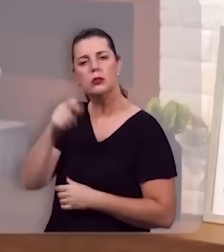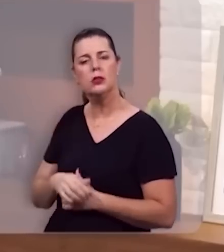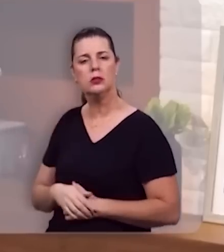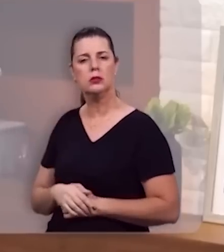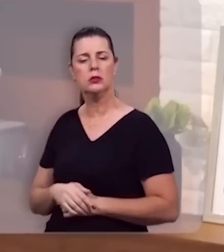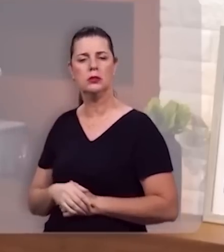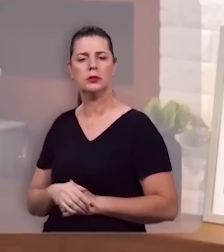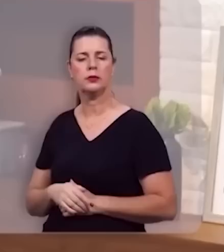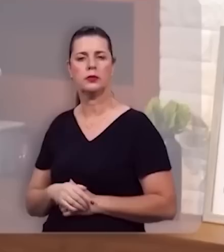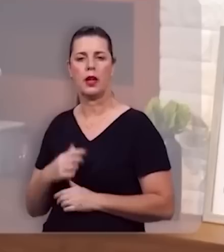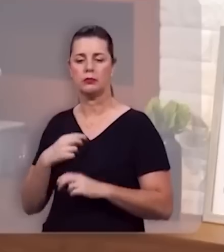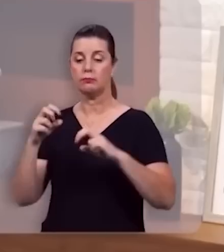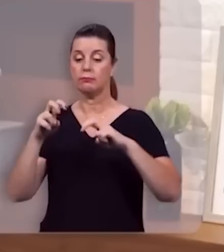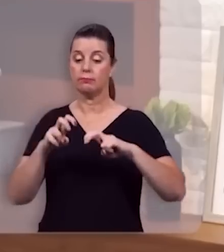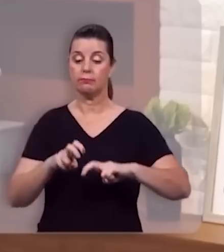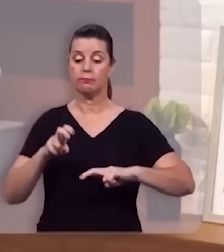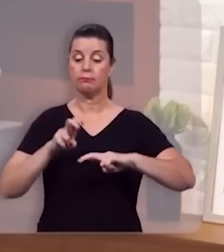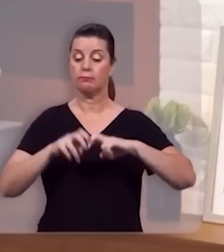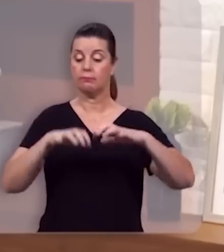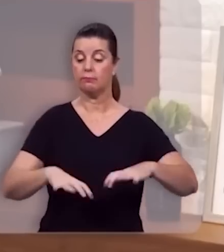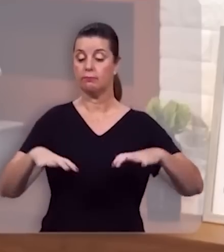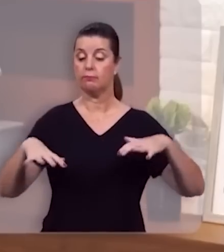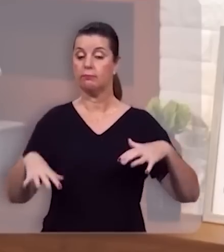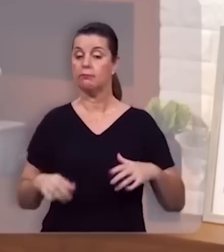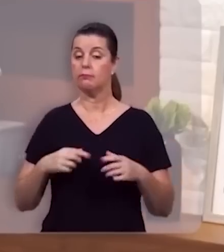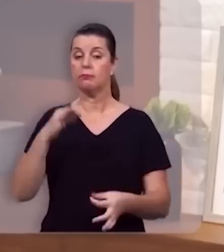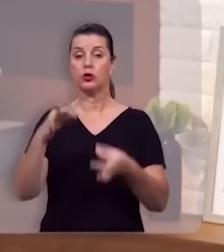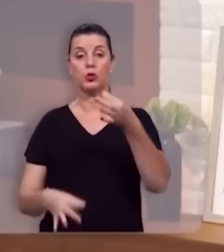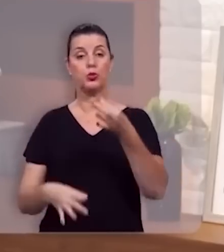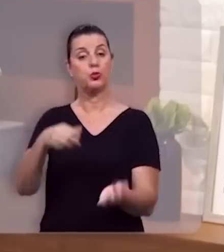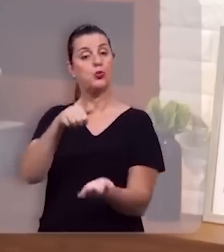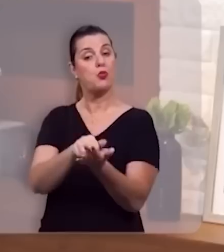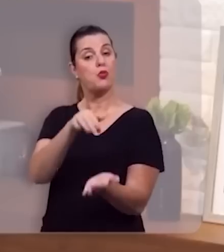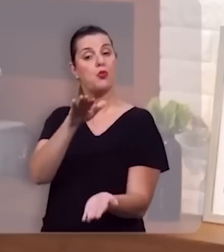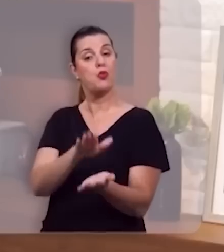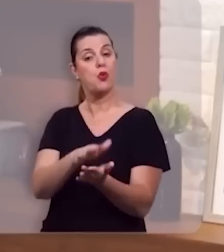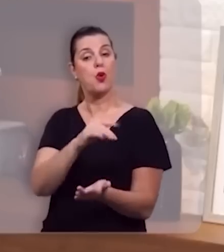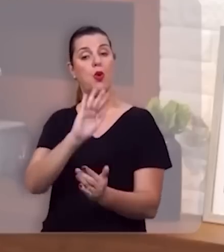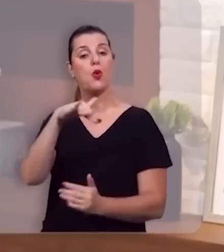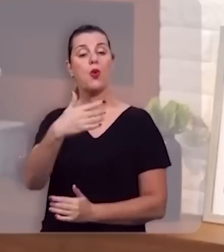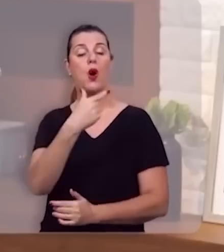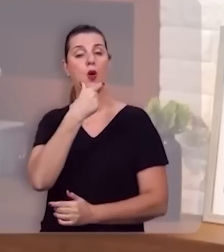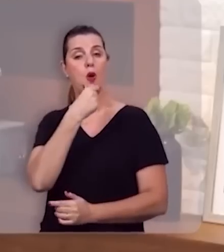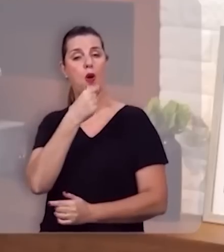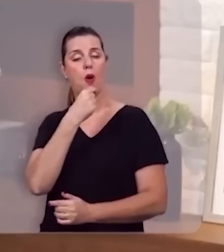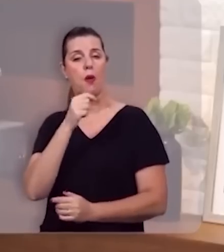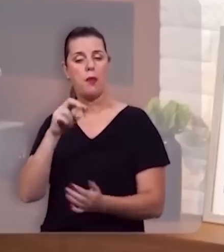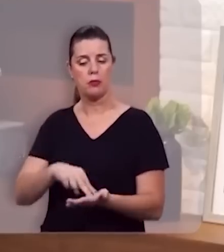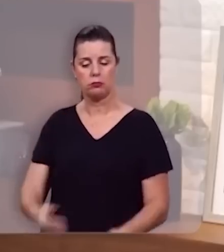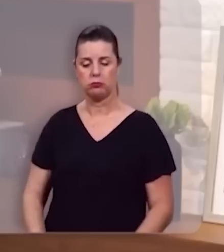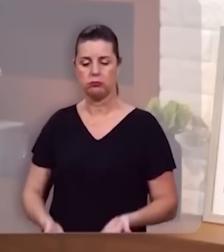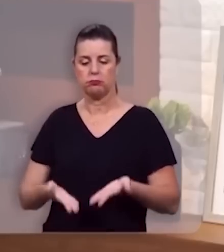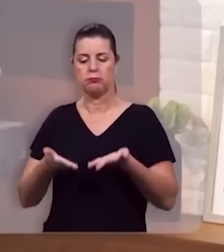da cena do tribunal supremo, o grande dia do juízo, quando os mortos, grandes e pequenos, vão ressuscitar